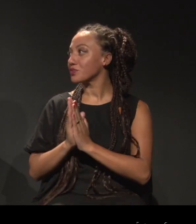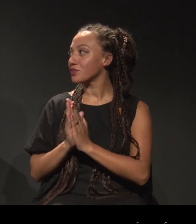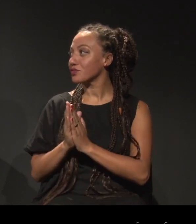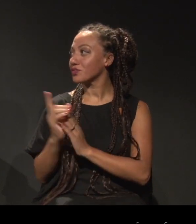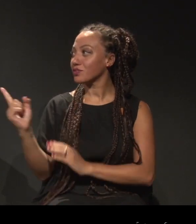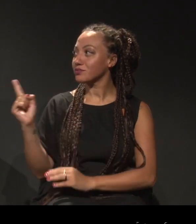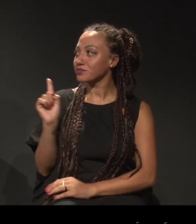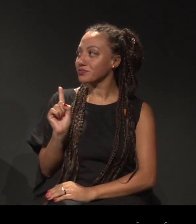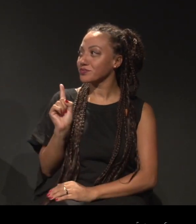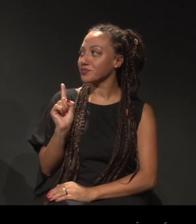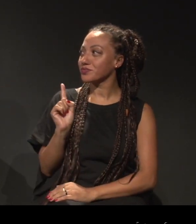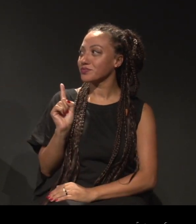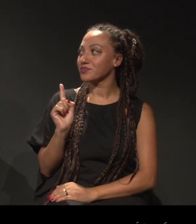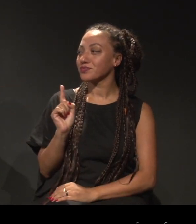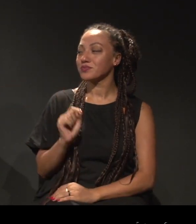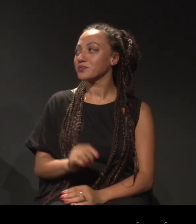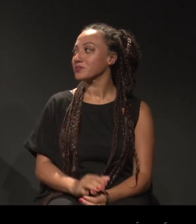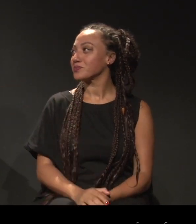sobre...